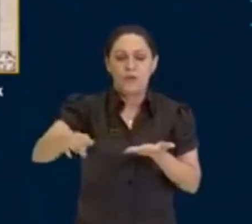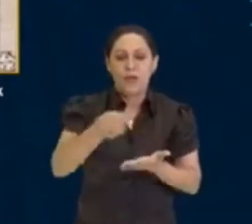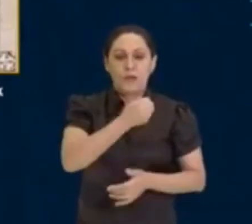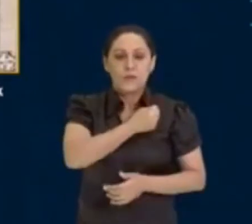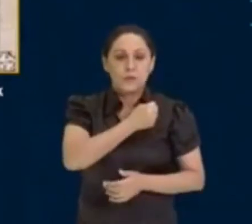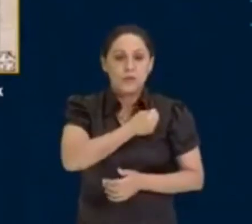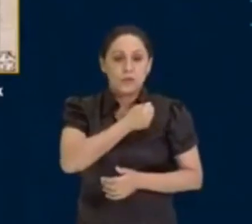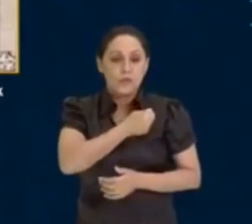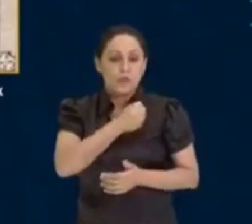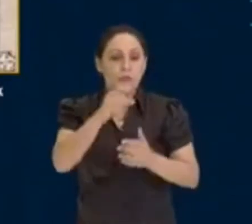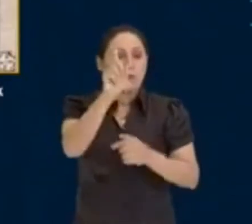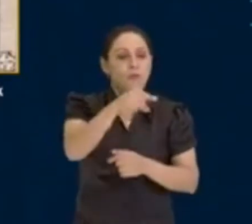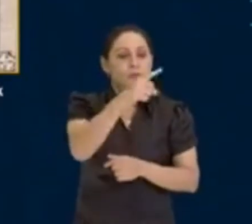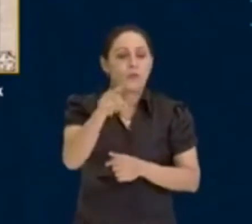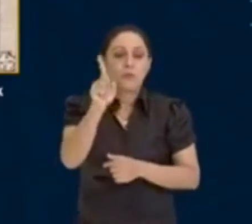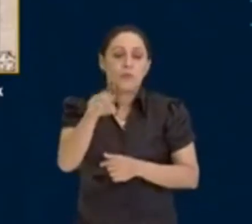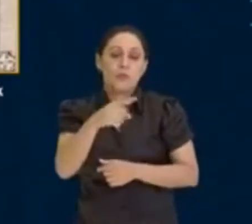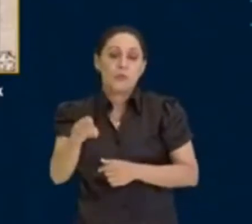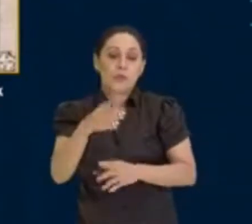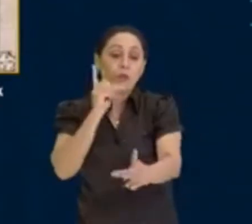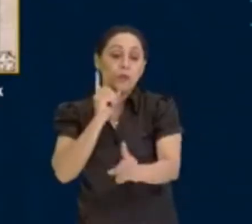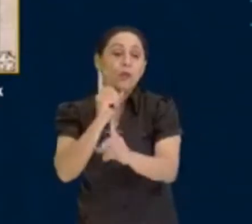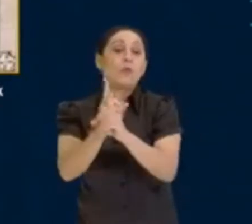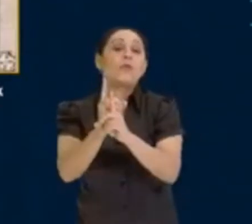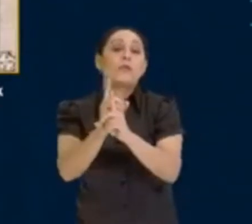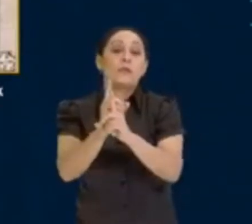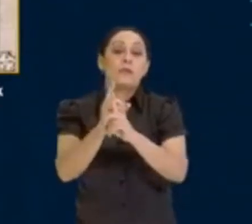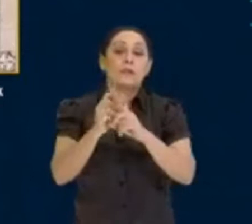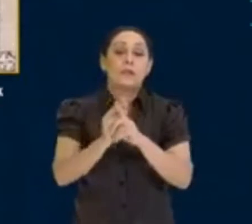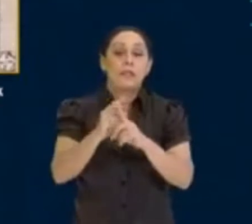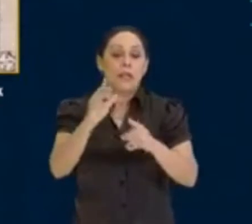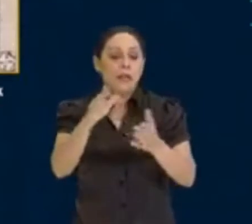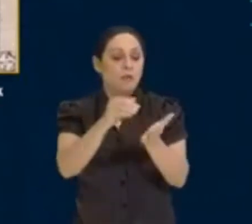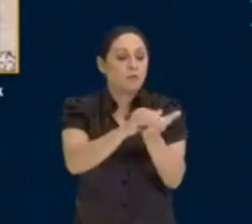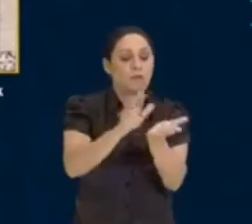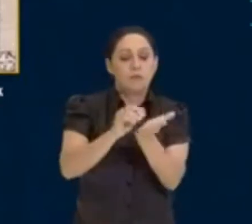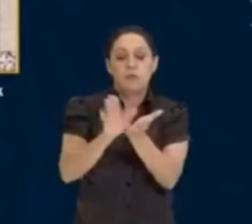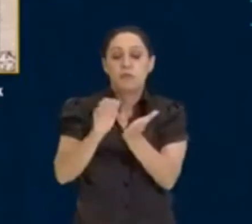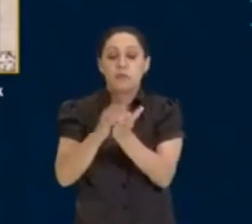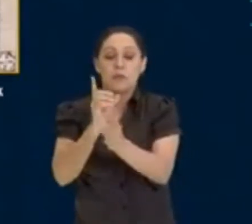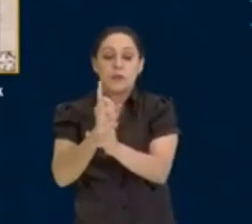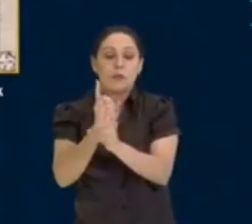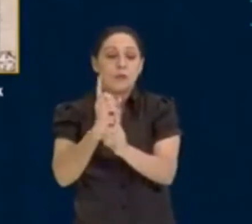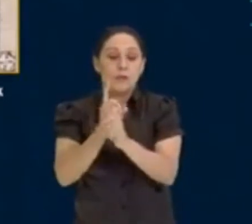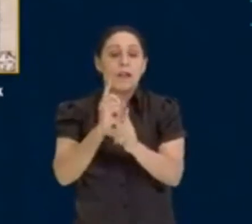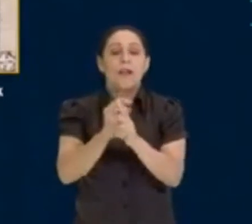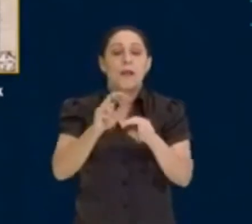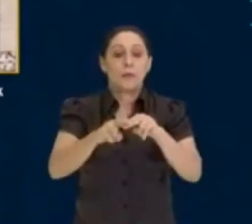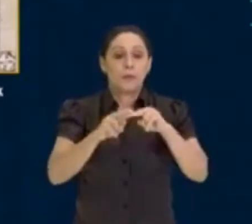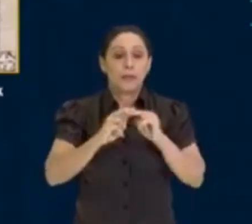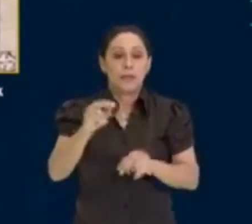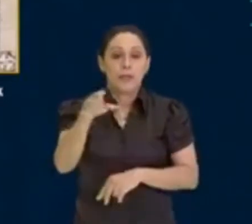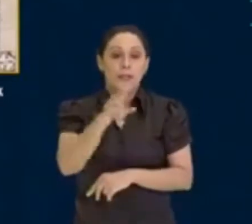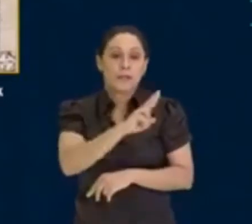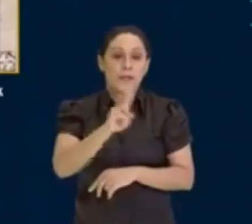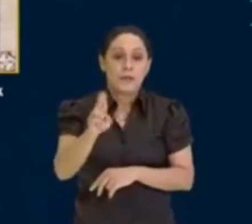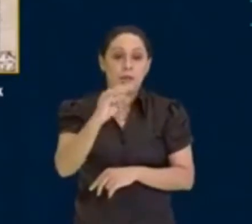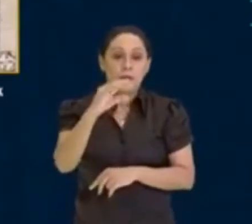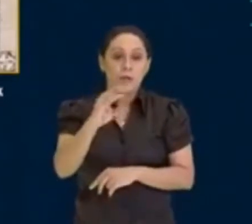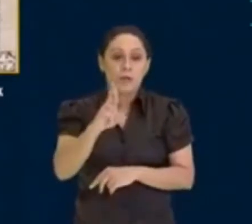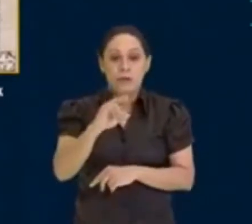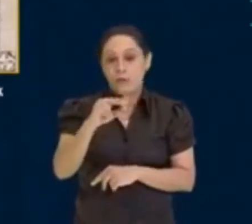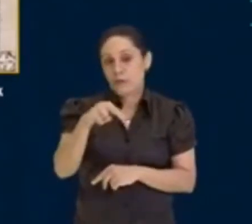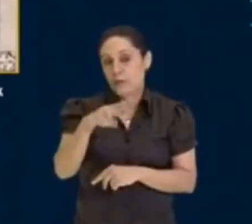e você aí, no caso, encontrar, fazer uma peneira, encontrar, por que o nome é crivo, né? Valores que são os números